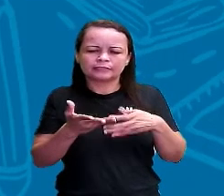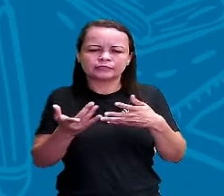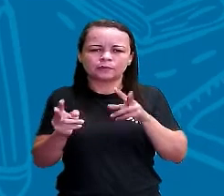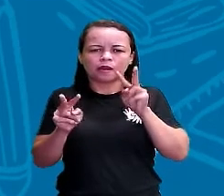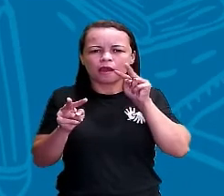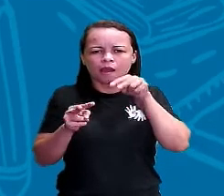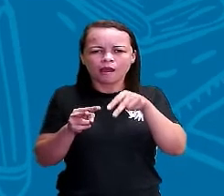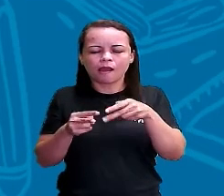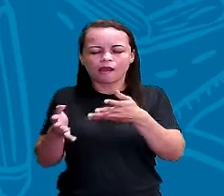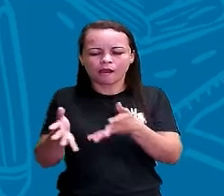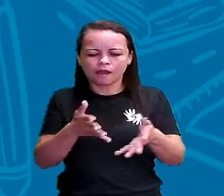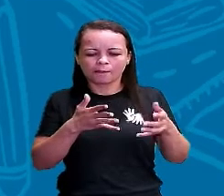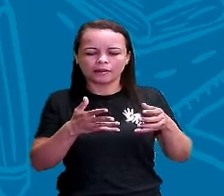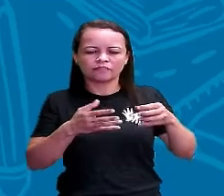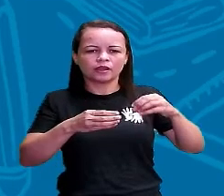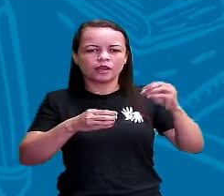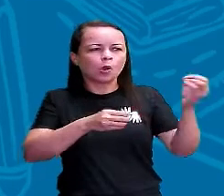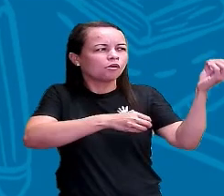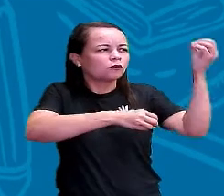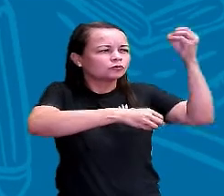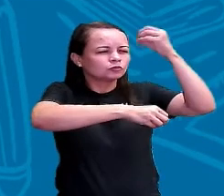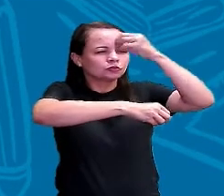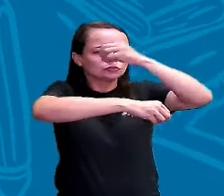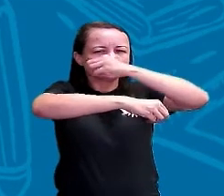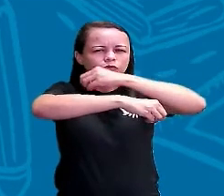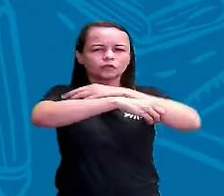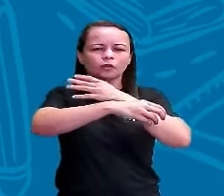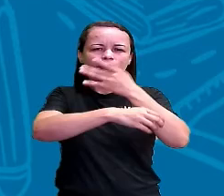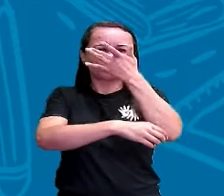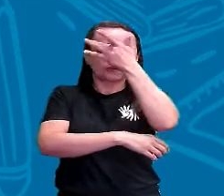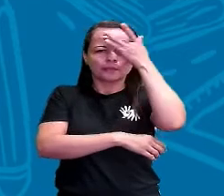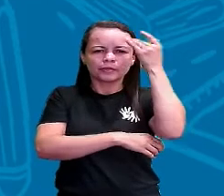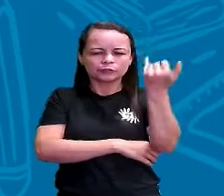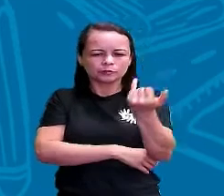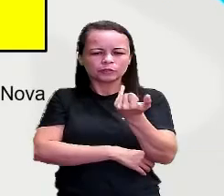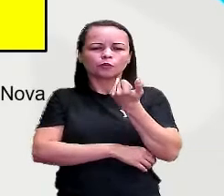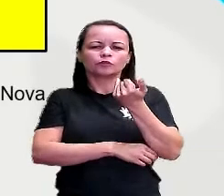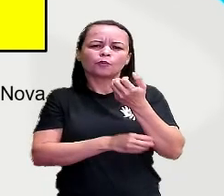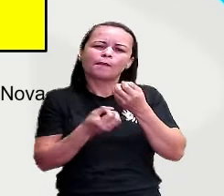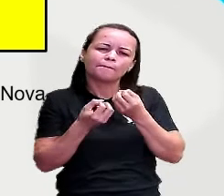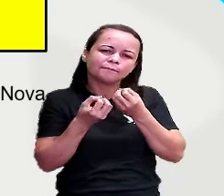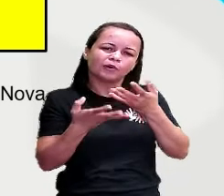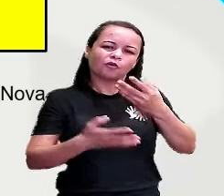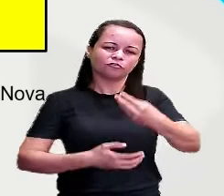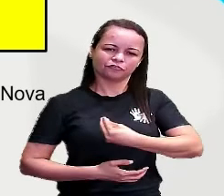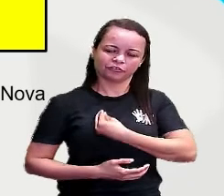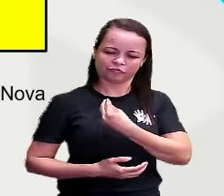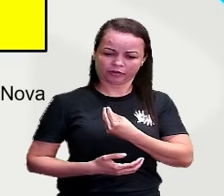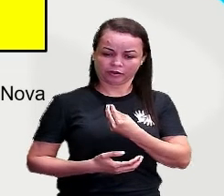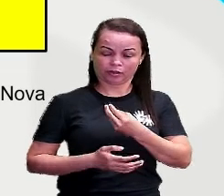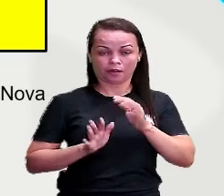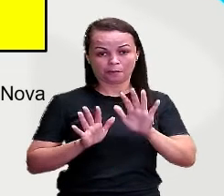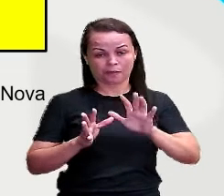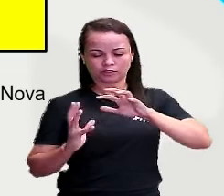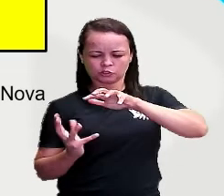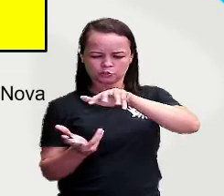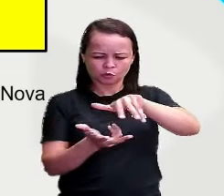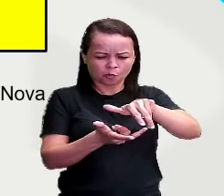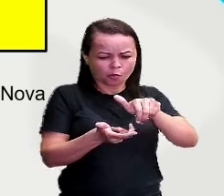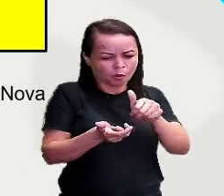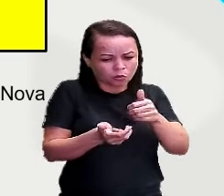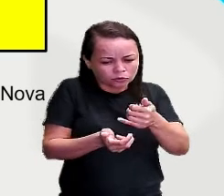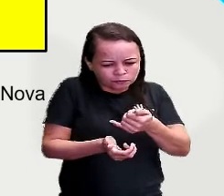se esconde no horizonte e que alguém me conte como é bom viver. Mas se o mundo é assim, não ri pra mim,